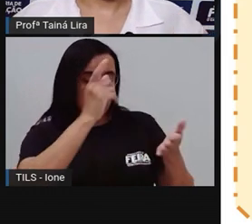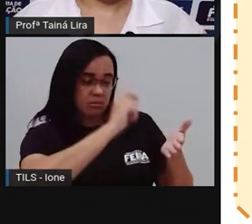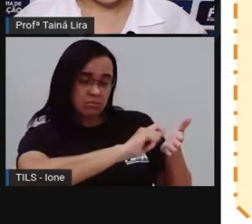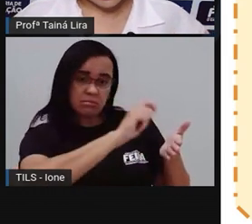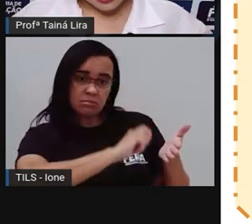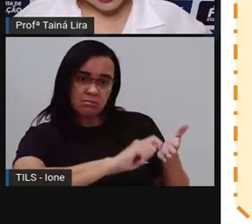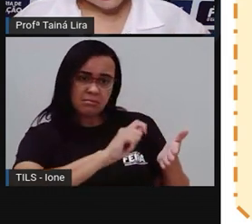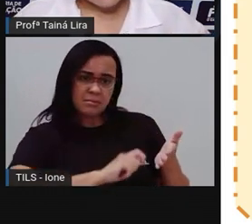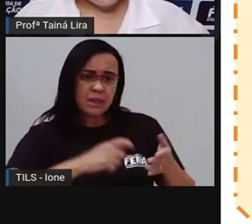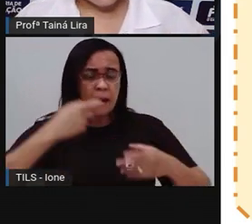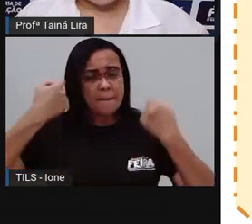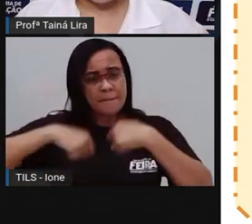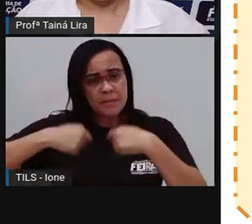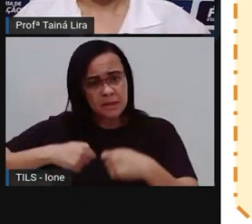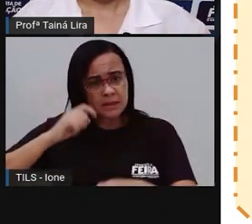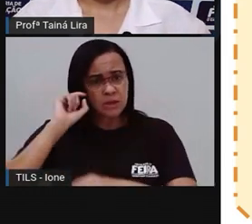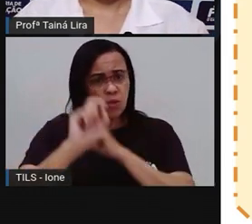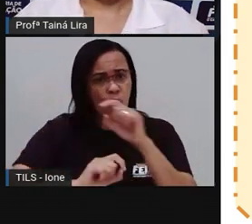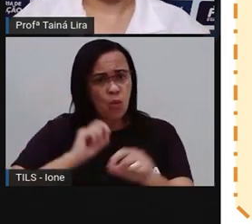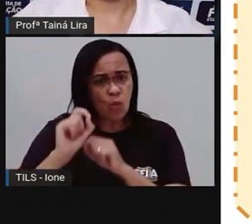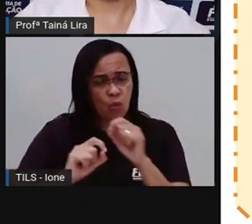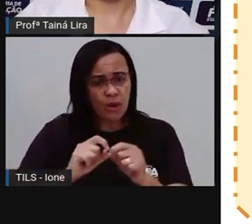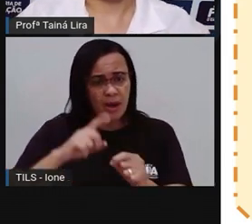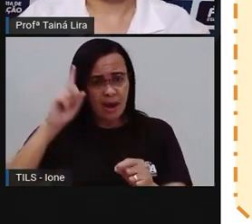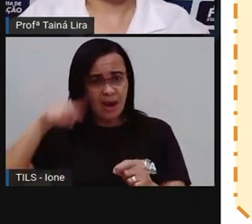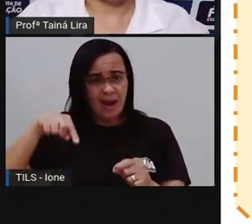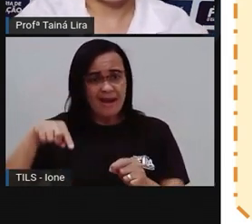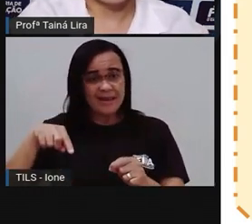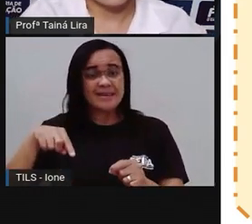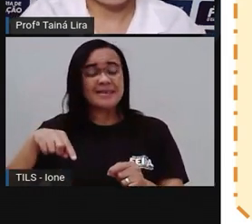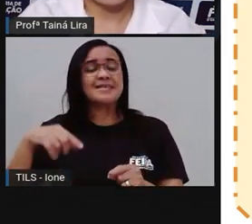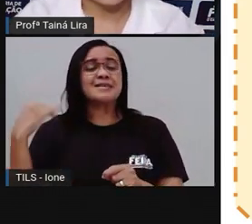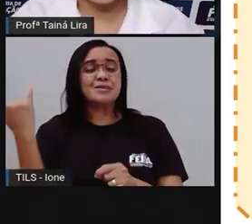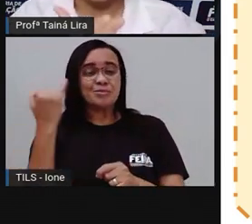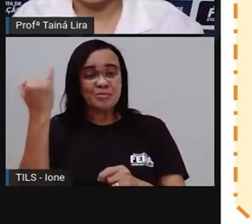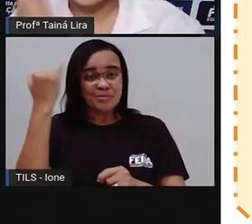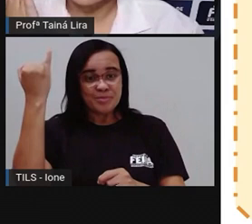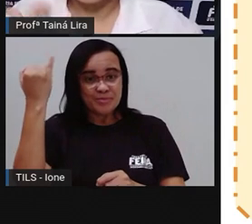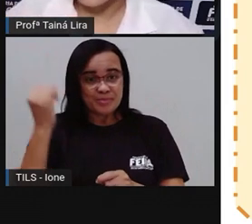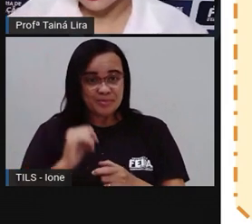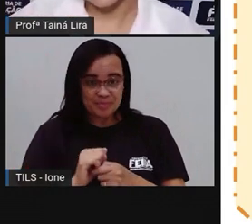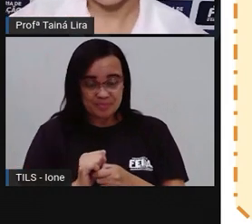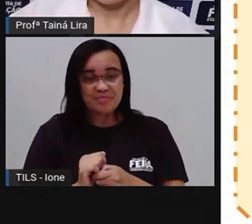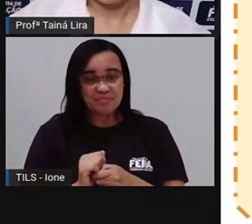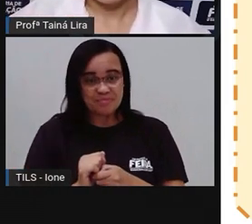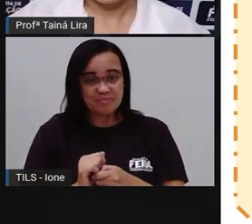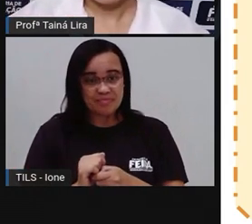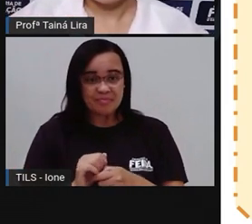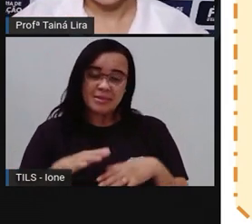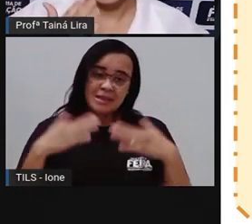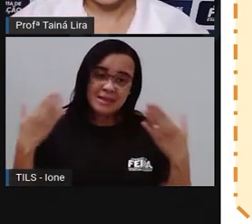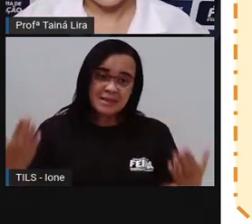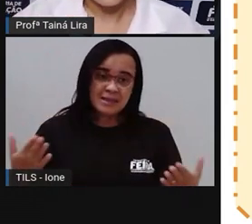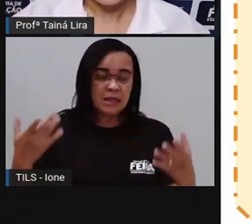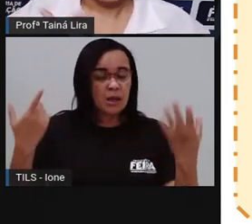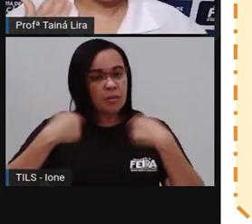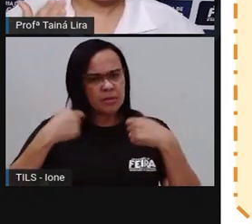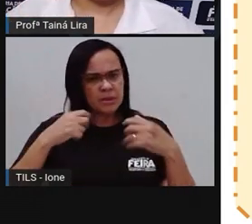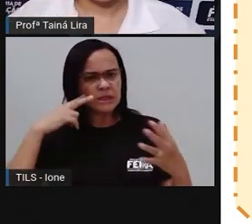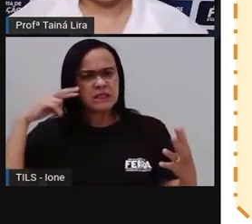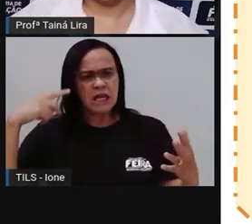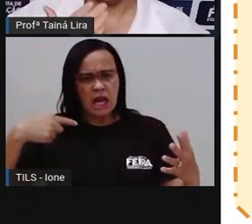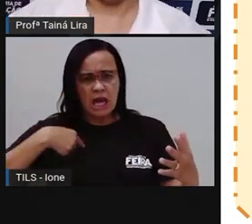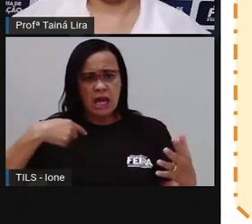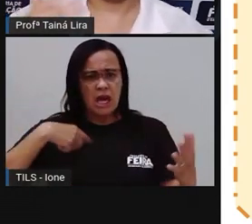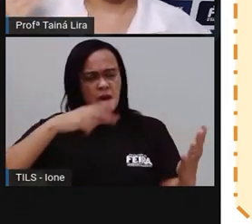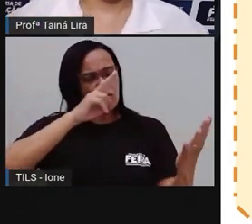precisa ter nesse texto, para que eu consiga identificar, eu estou lendo uma receita, tá? Por que